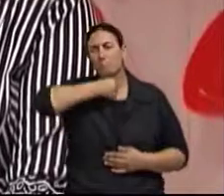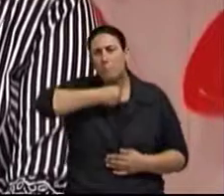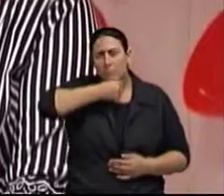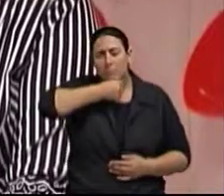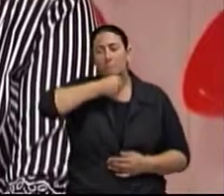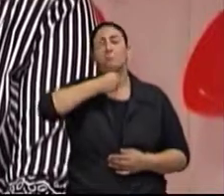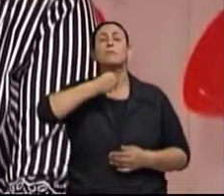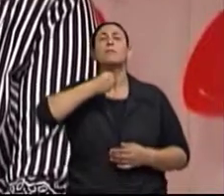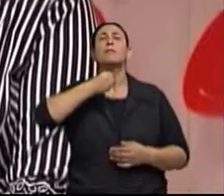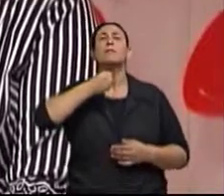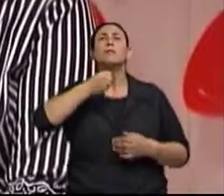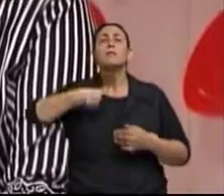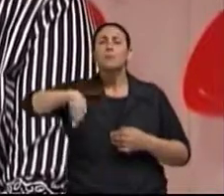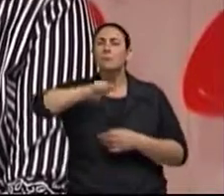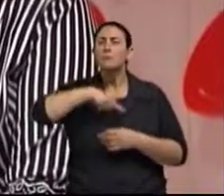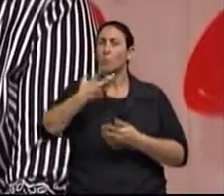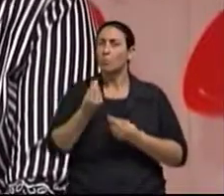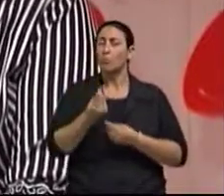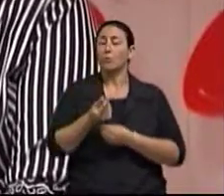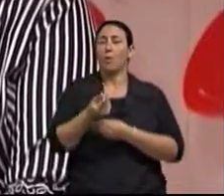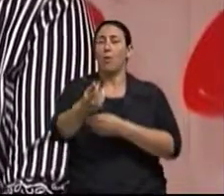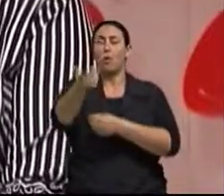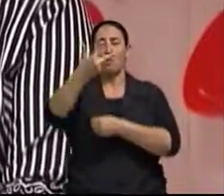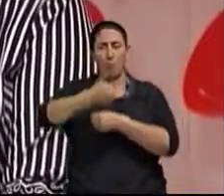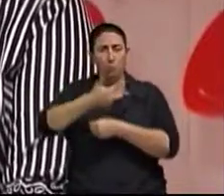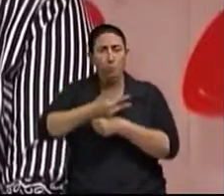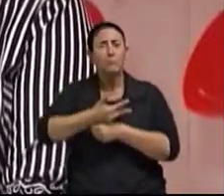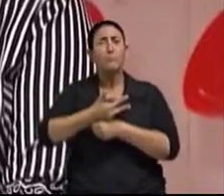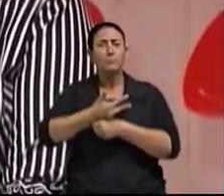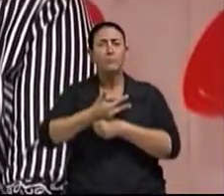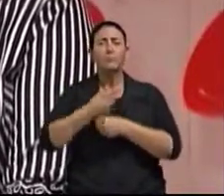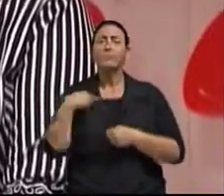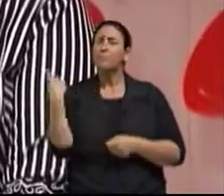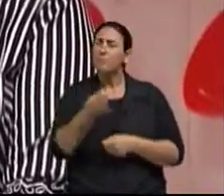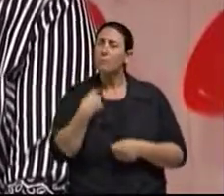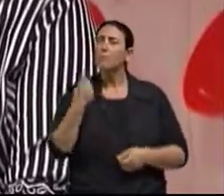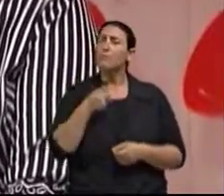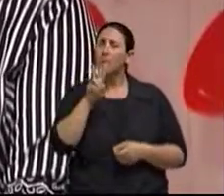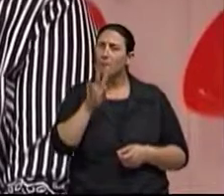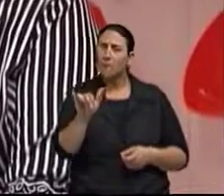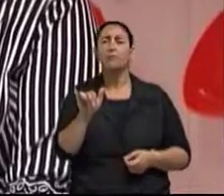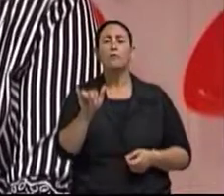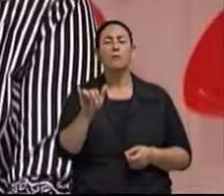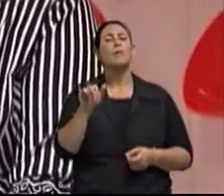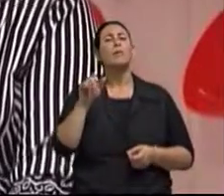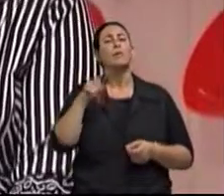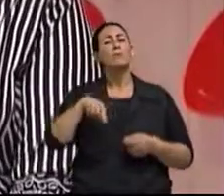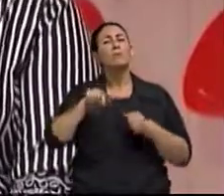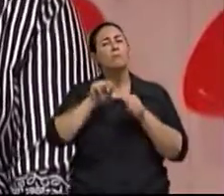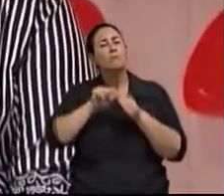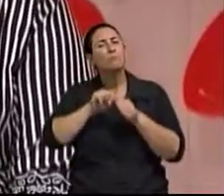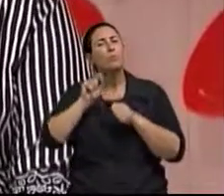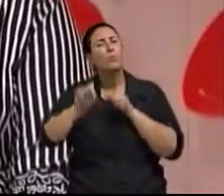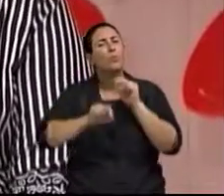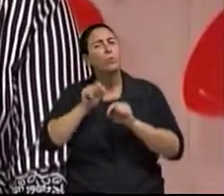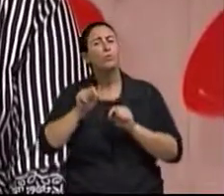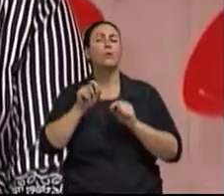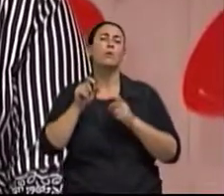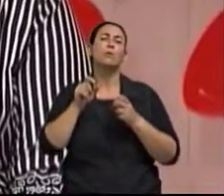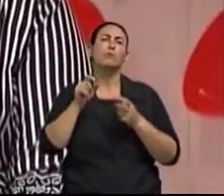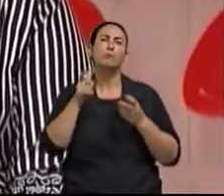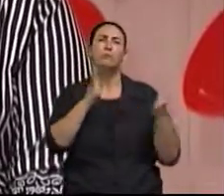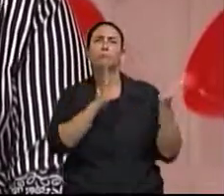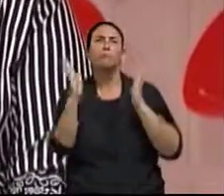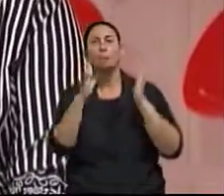muito tempo aposentados, e alguns de nós vai ficar muito mais tempo aposentados do que o que esteve no